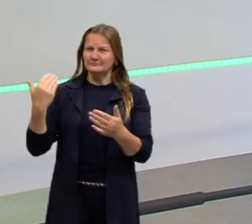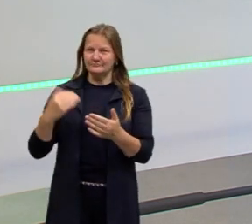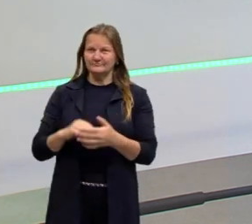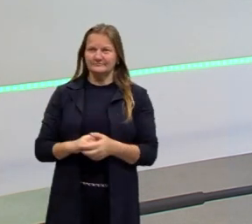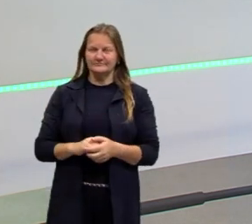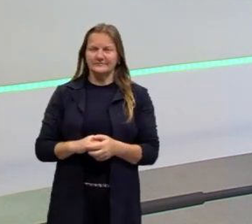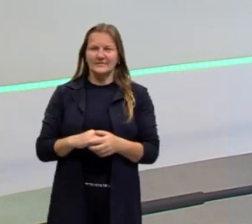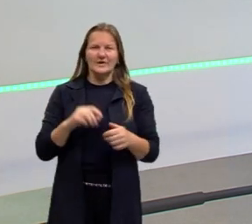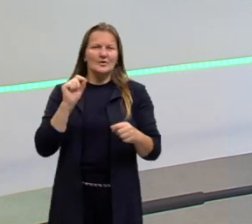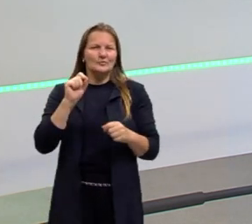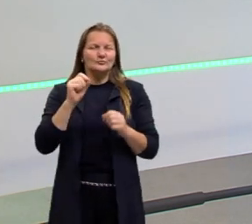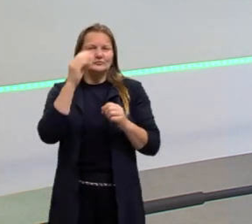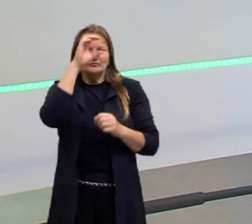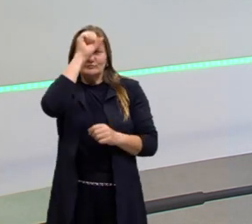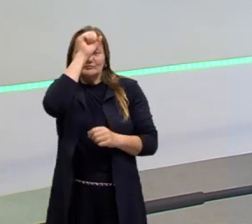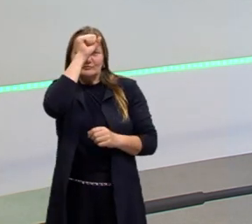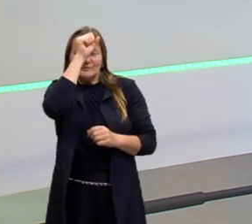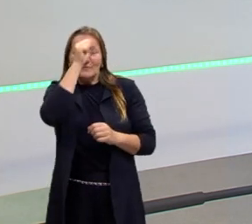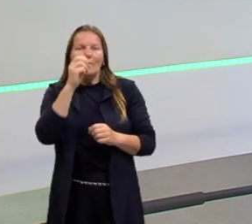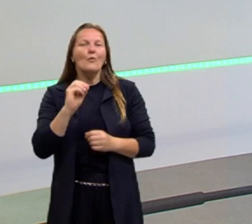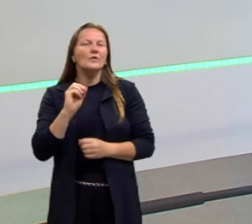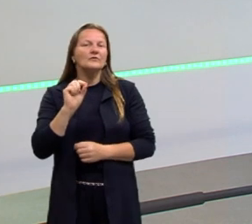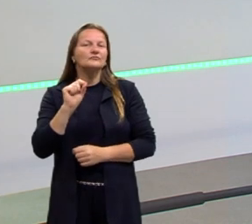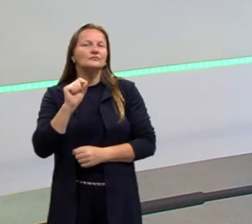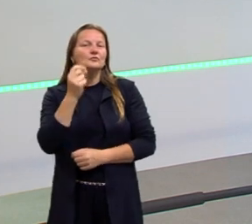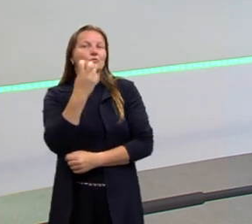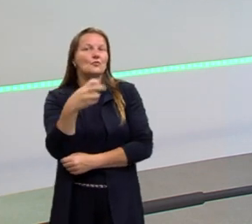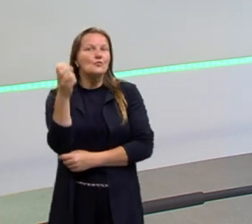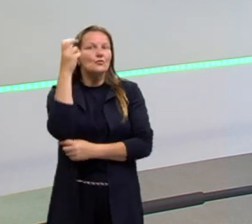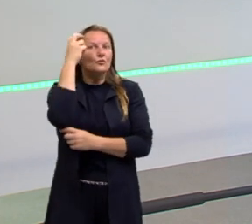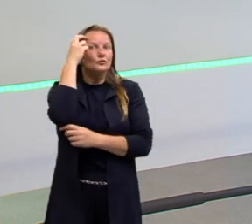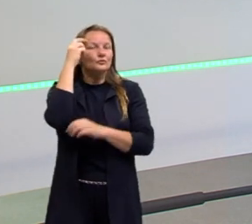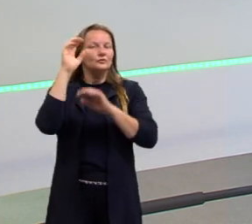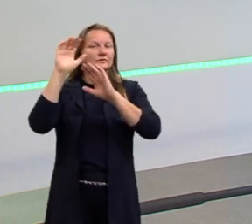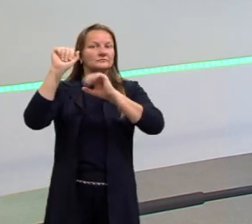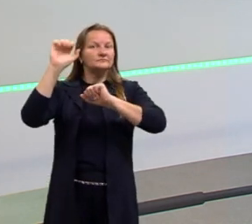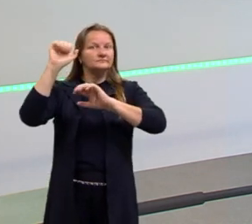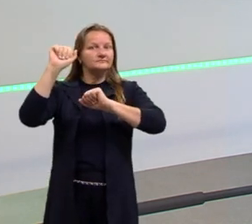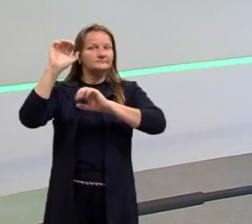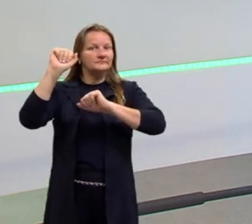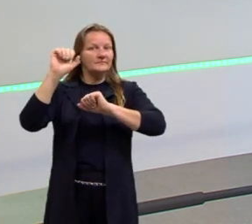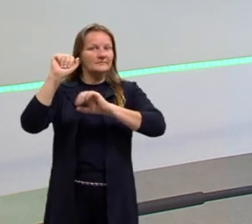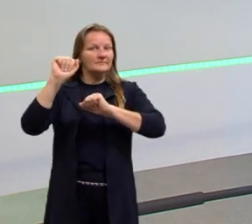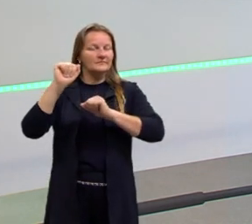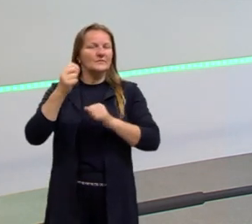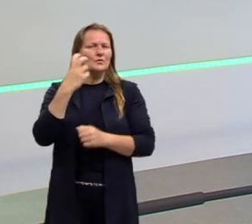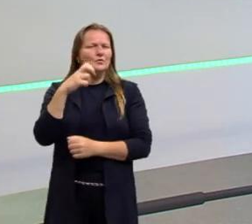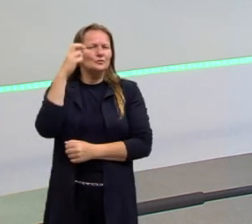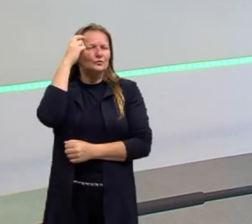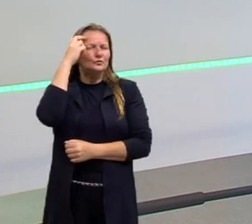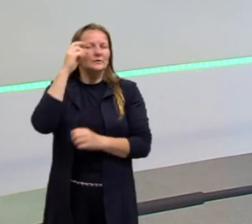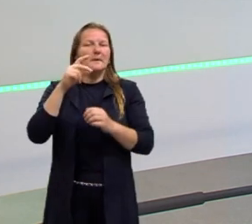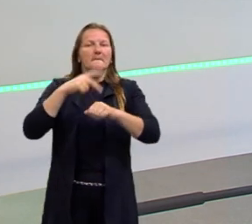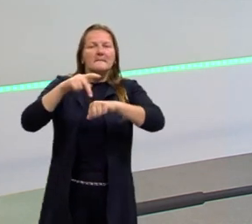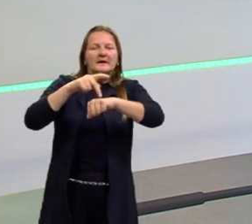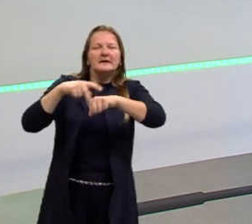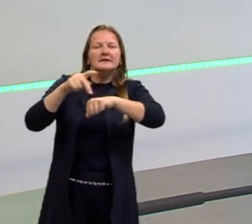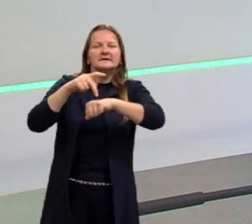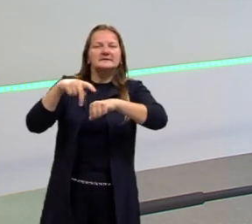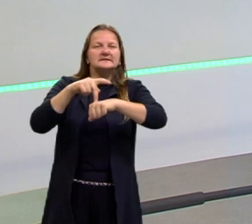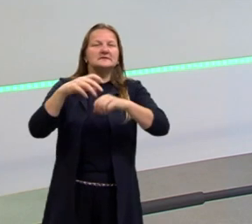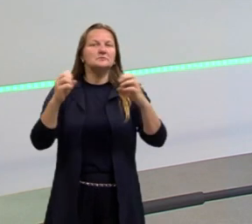pouquinho sobre a cultura hispano-americana, falamos alguns traços sobre